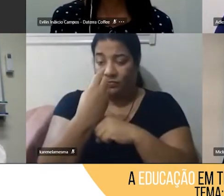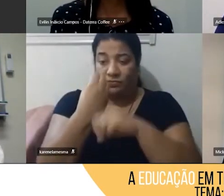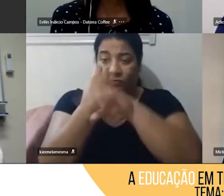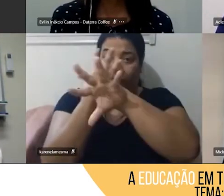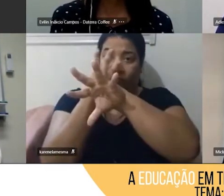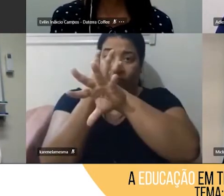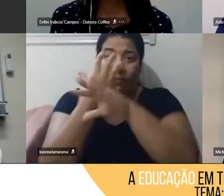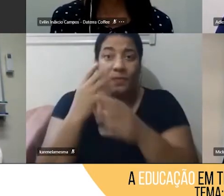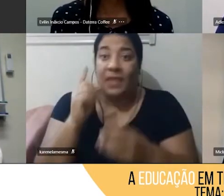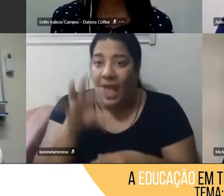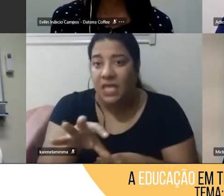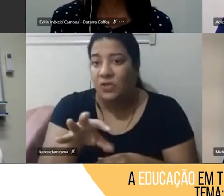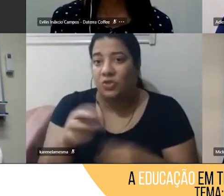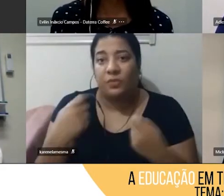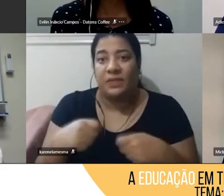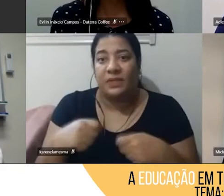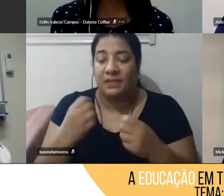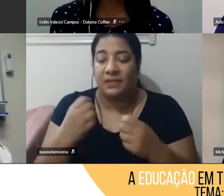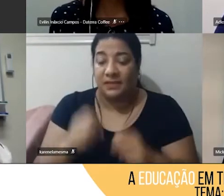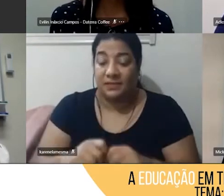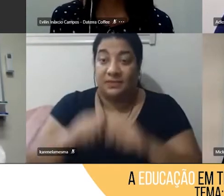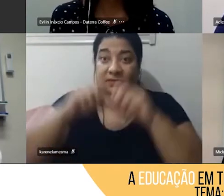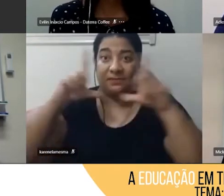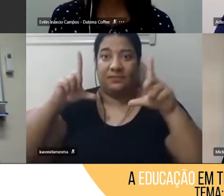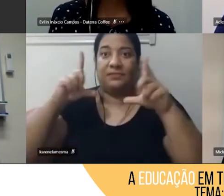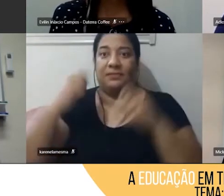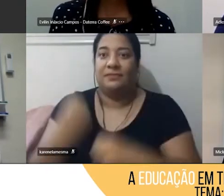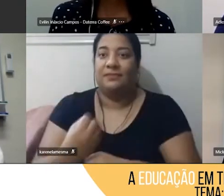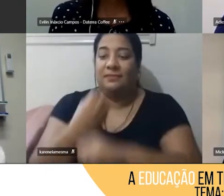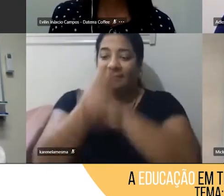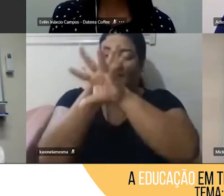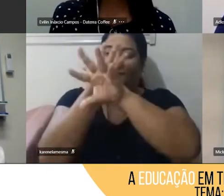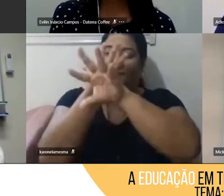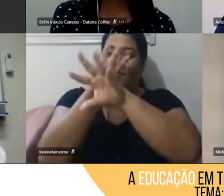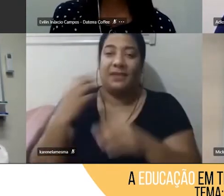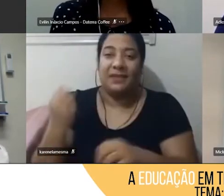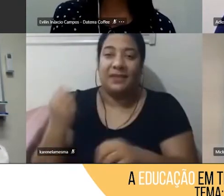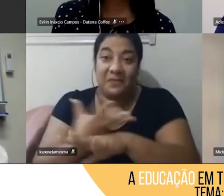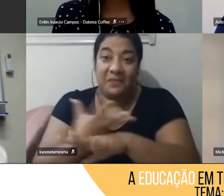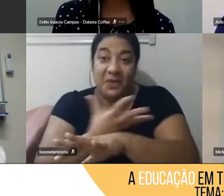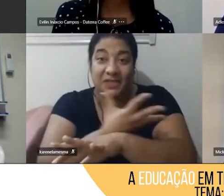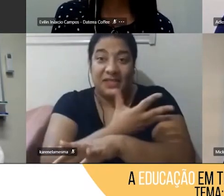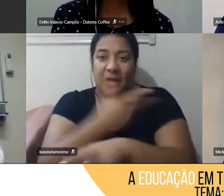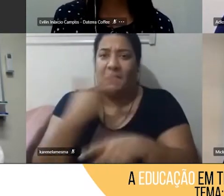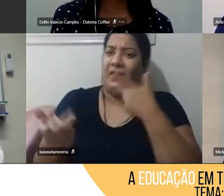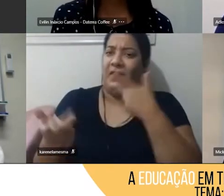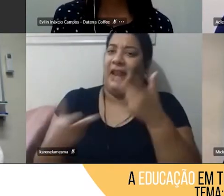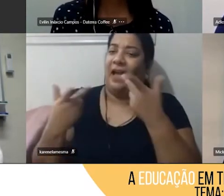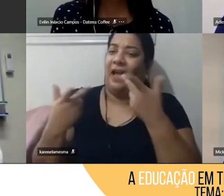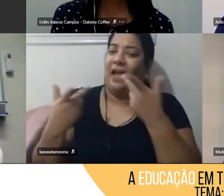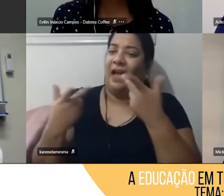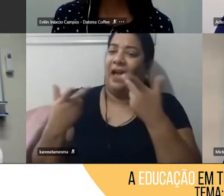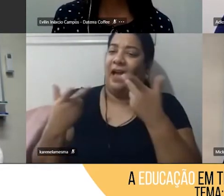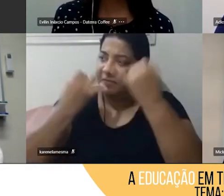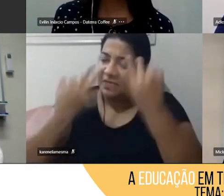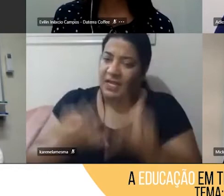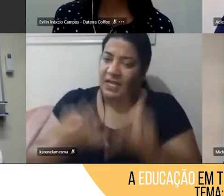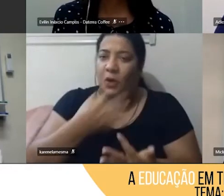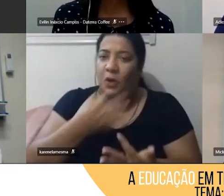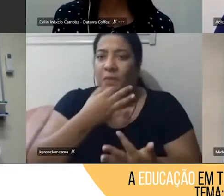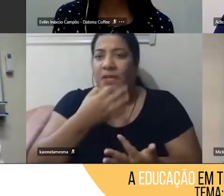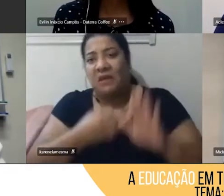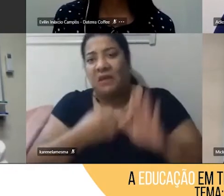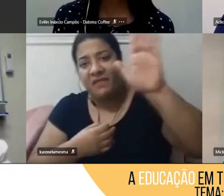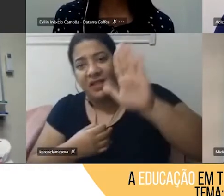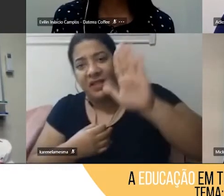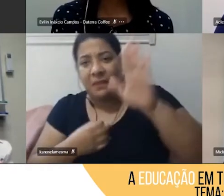câmeras e tem sido emocionante quando eles ligam as câmeras para falar, para se colocar, para expressar, levantar a mão e tudo isso tem